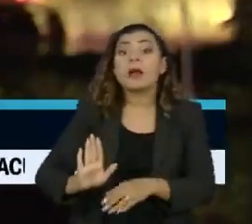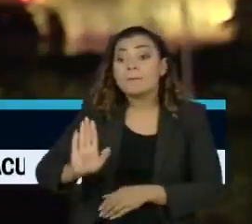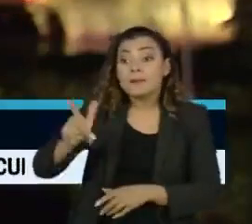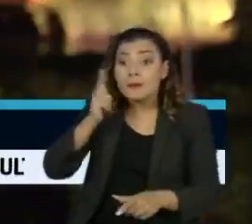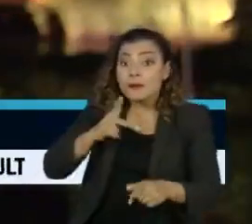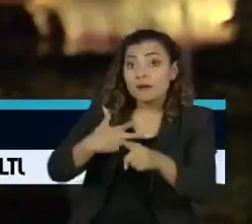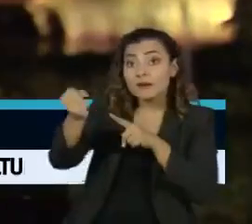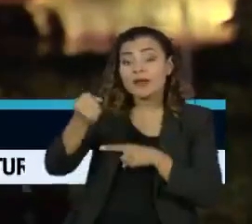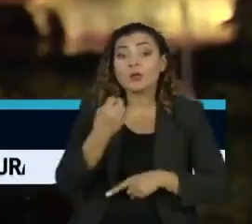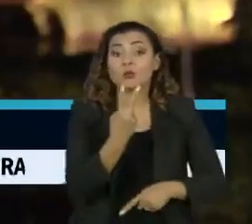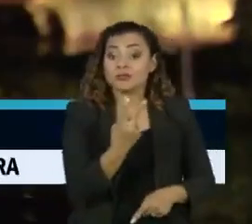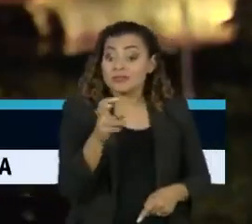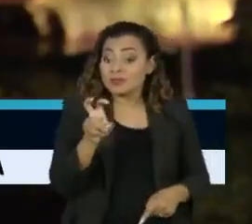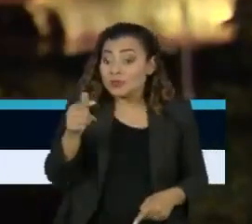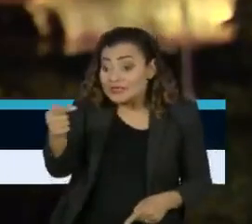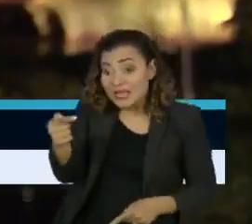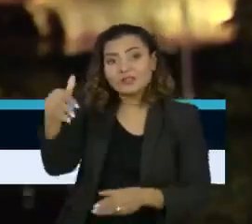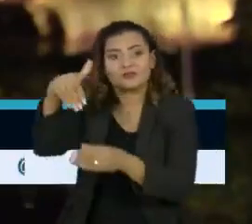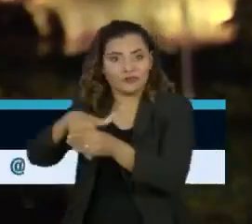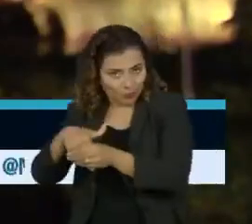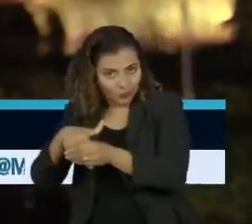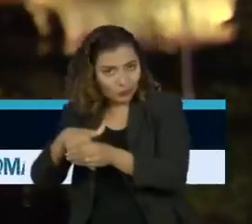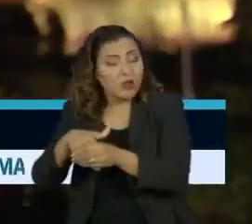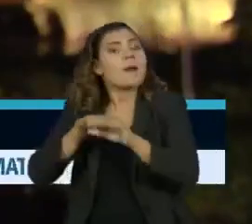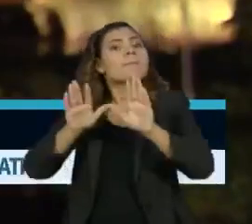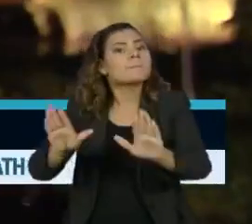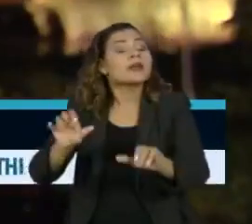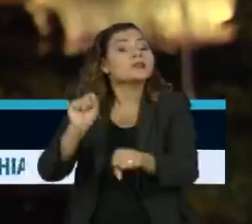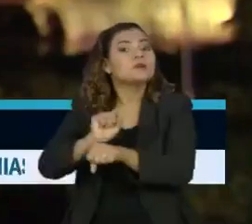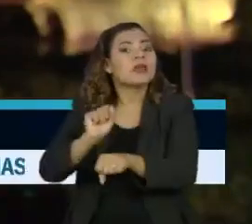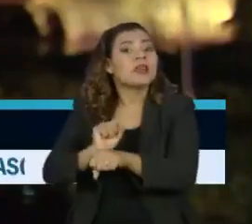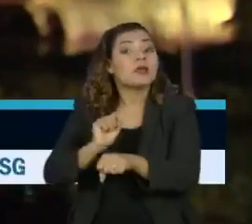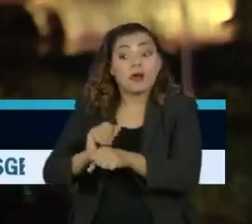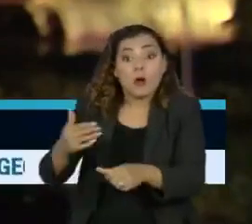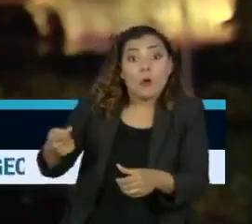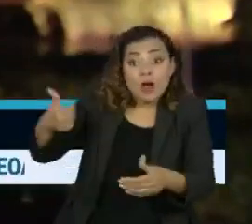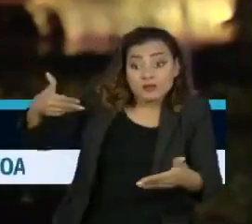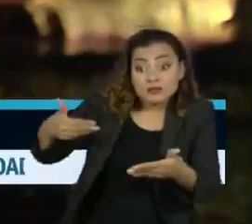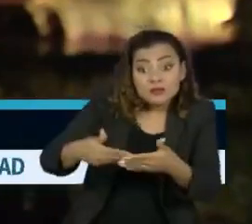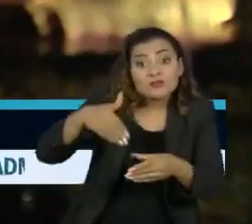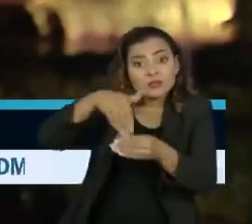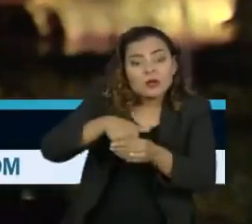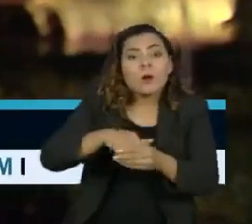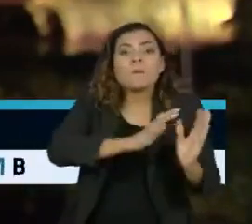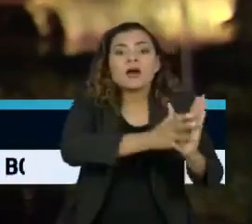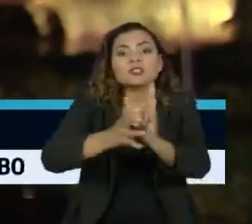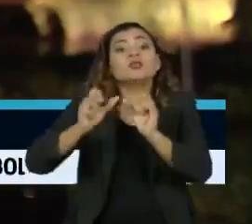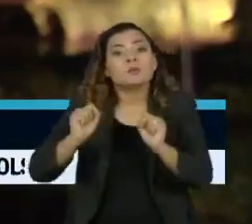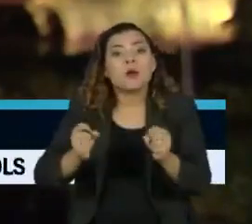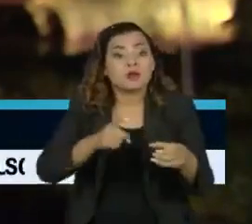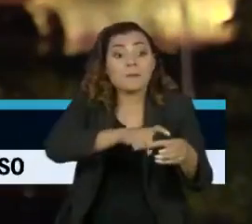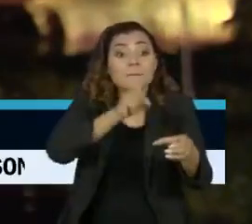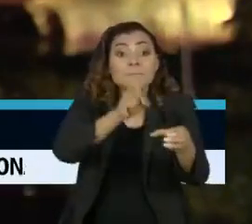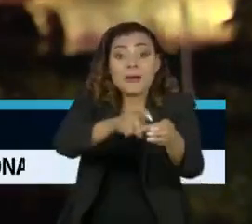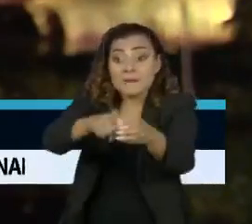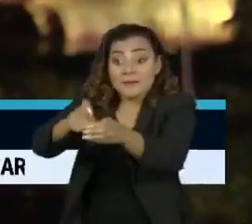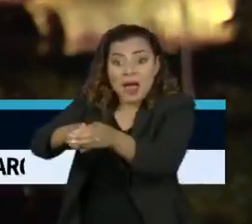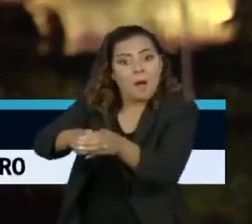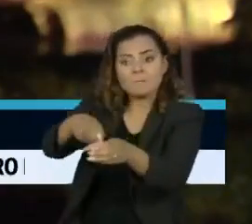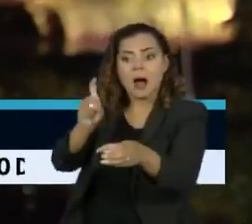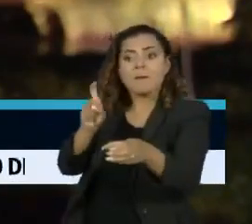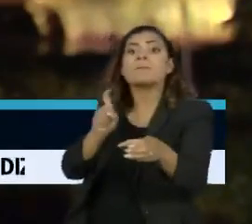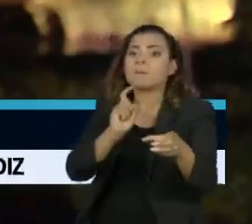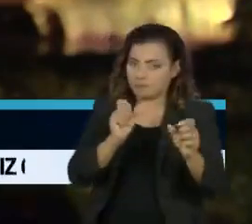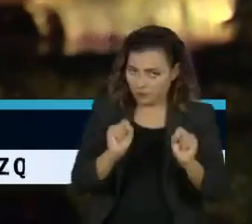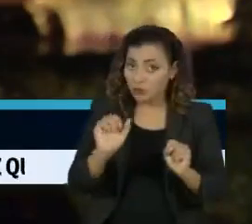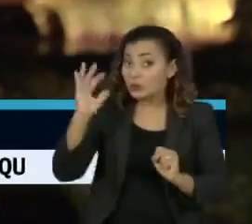precisa de 257 votos. Detalhe, até a véspera da eleição, os partidos podem mudar as suas alianças, o que facilita muito